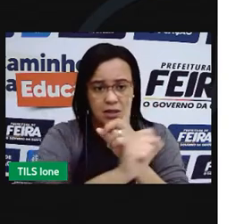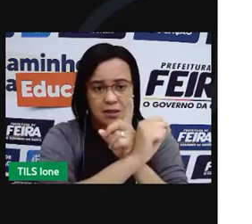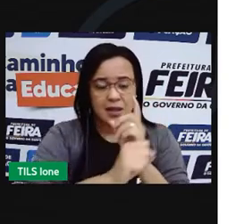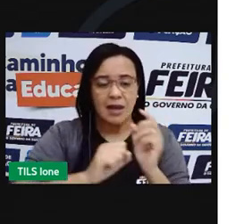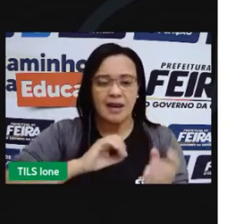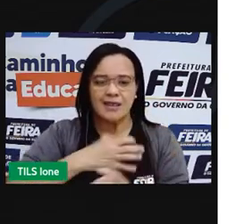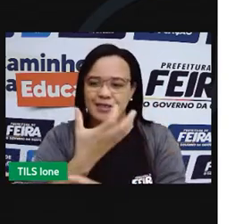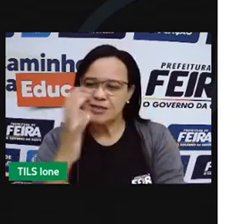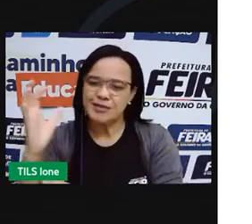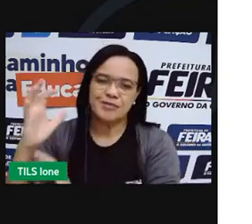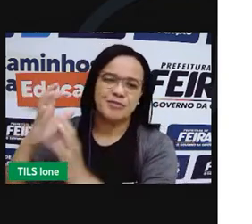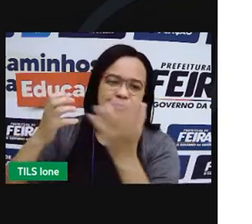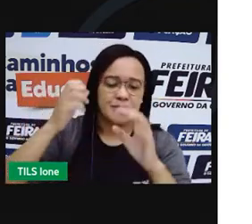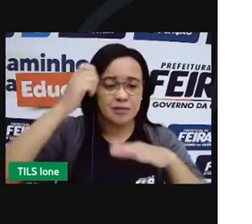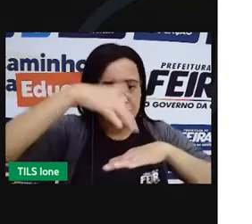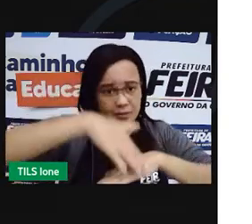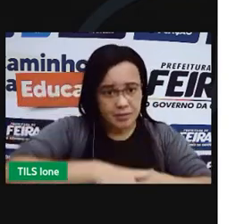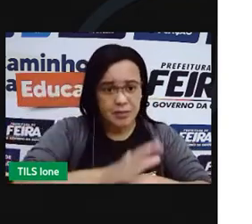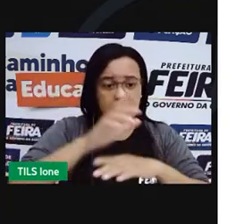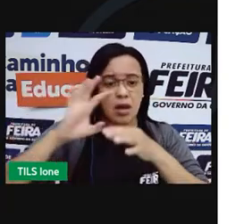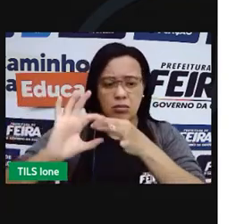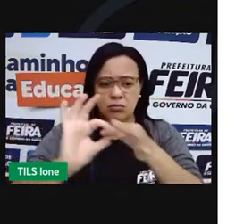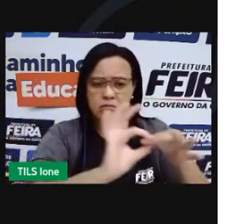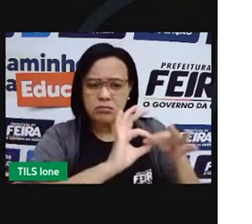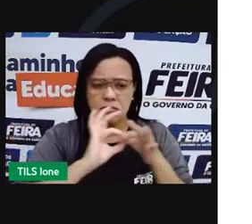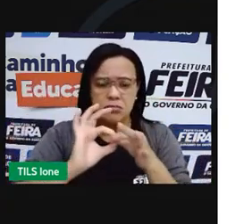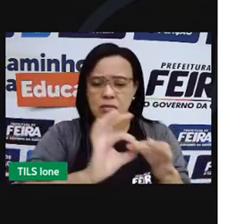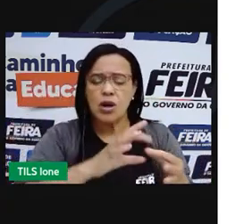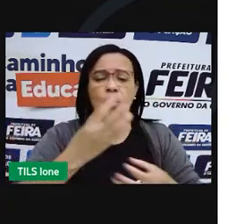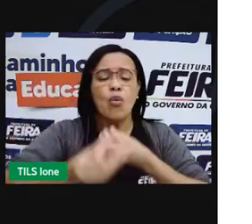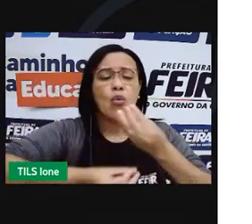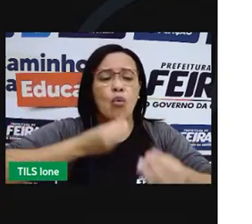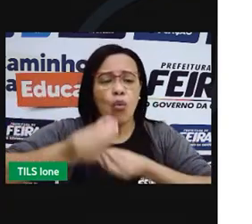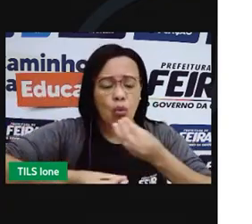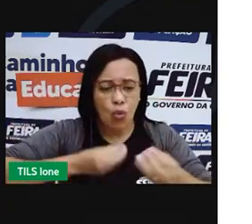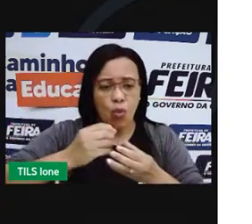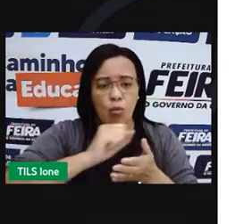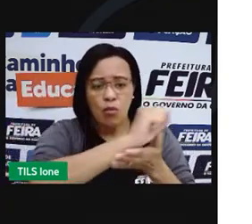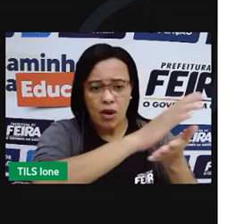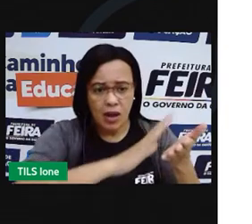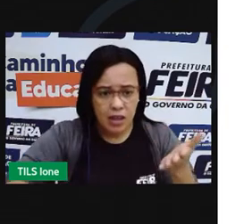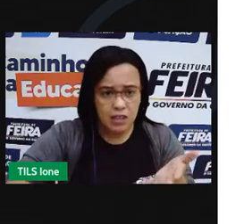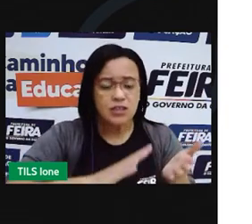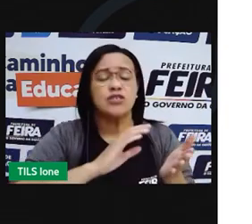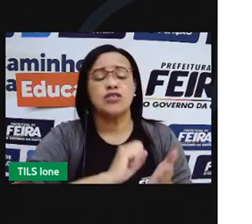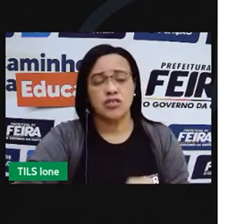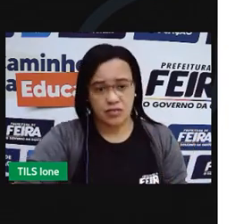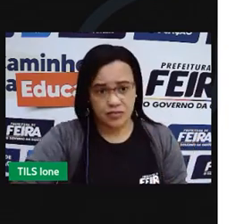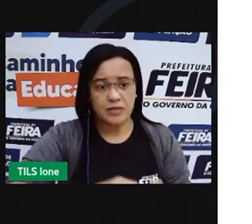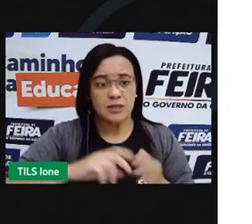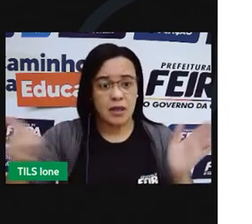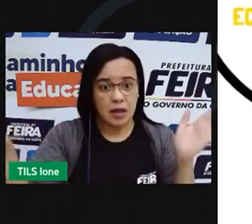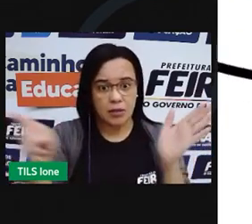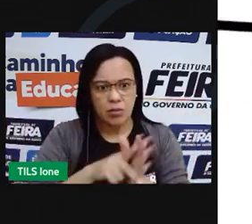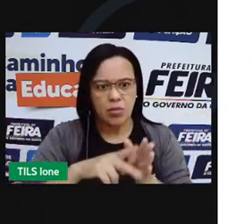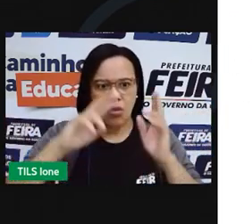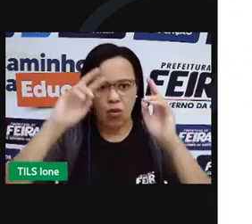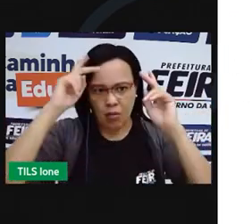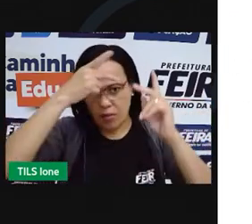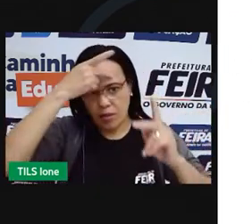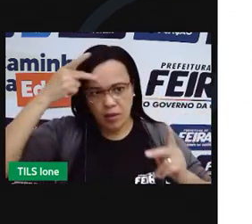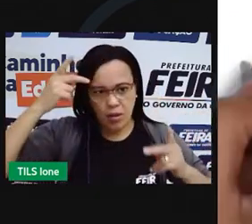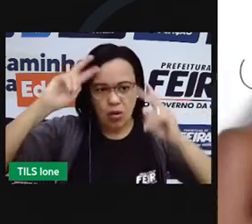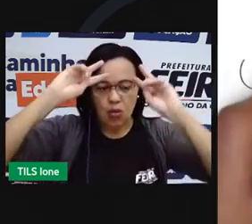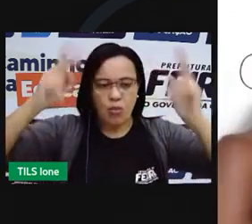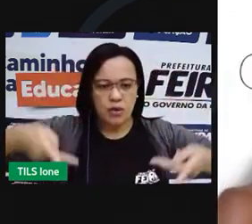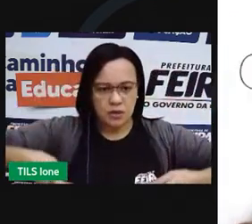sendo que essa junção pode ser aplicada nas mais diversas atividades realizadas pela humanidade. Para ficar